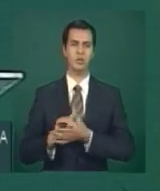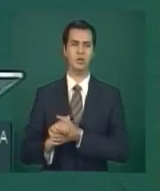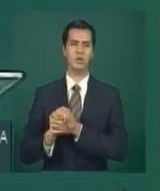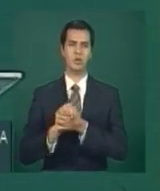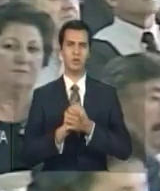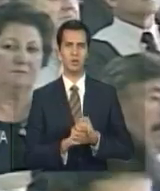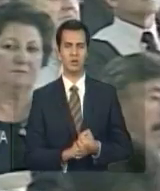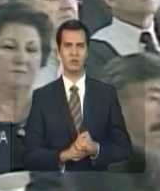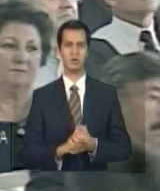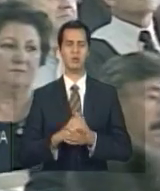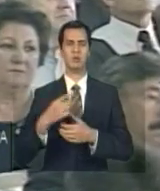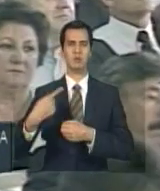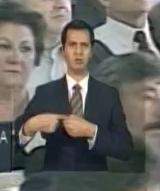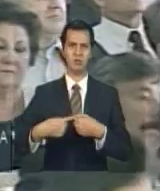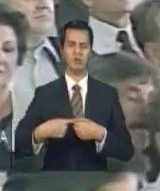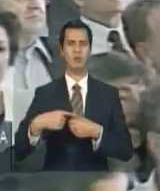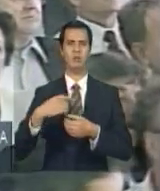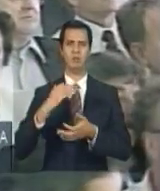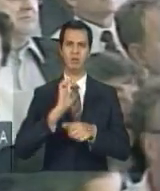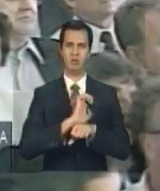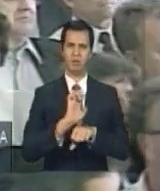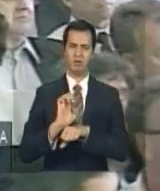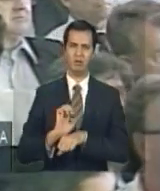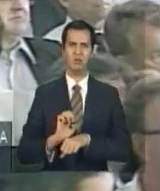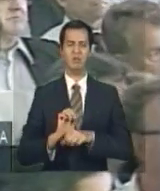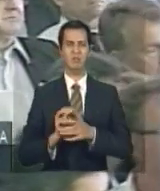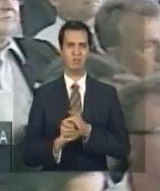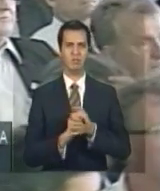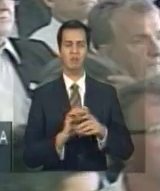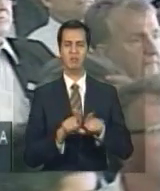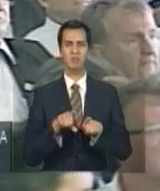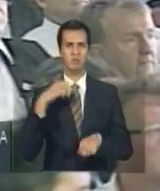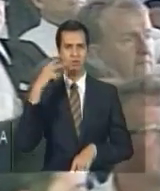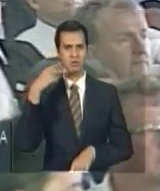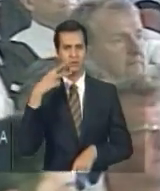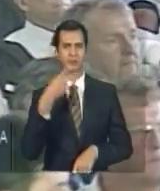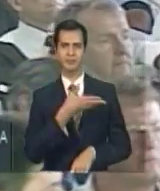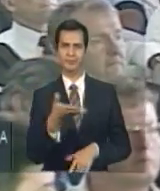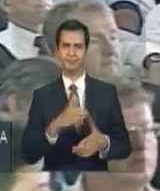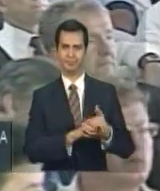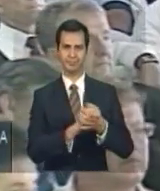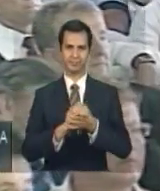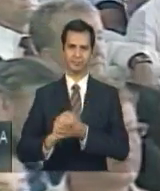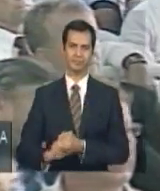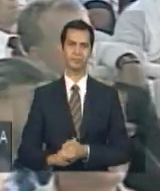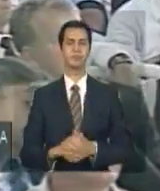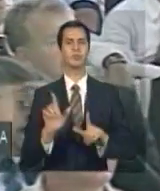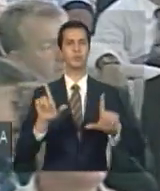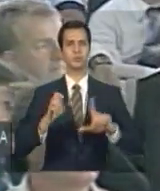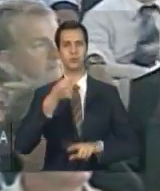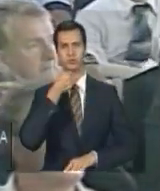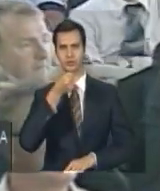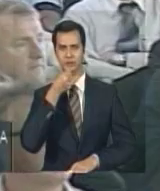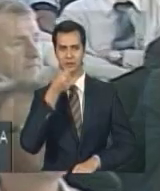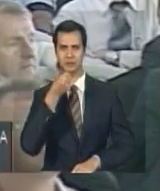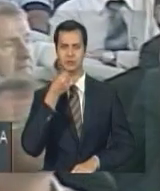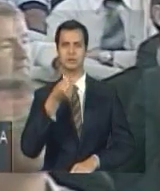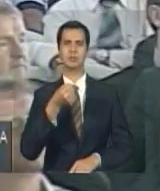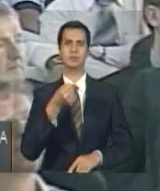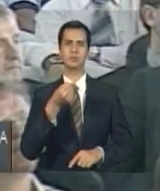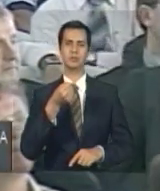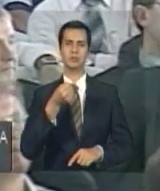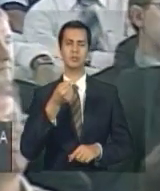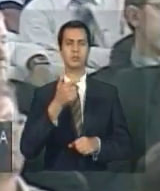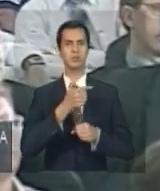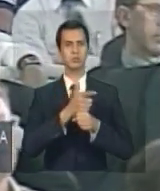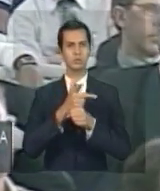municipais e estaduais, os vereadores e as vereadoras. Saúdo, senhores jornalistas, as senhoras